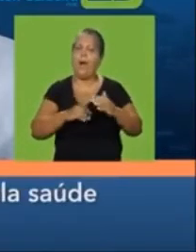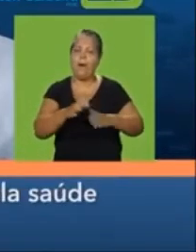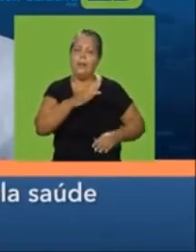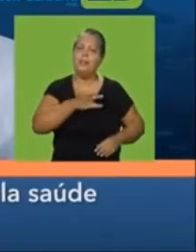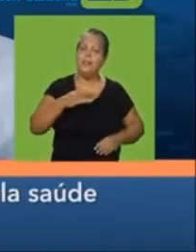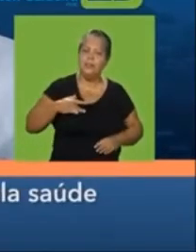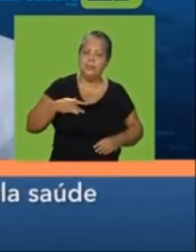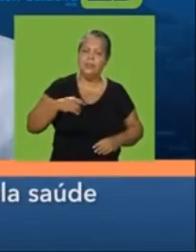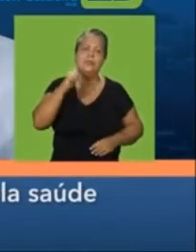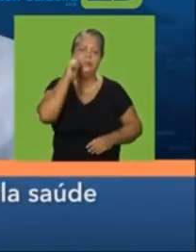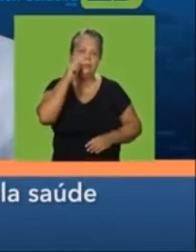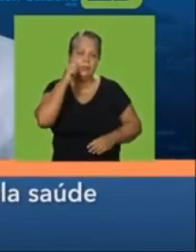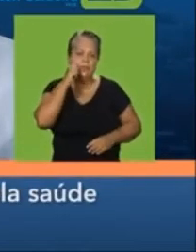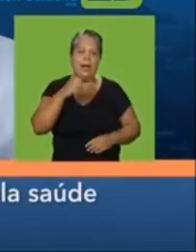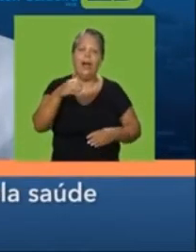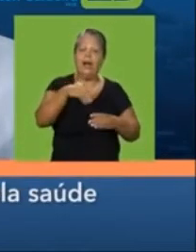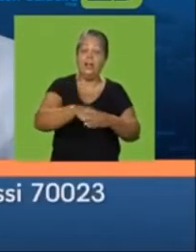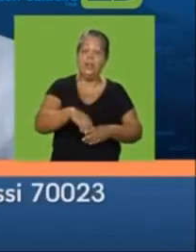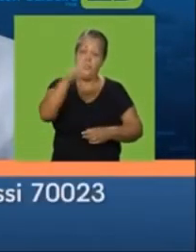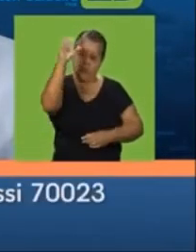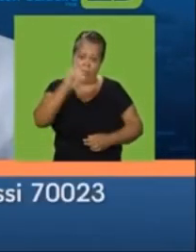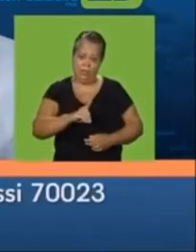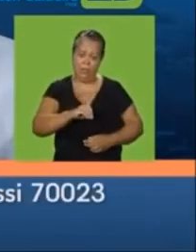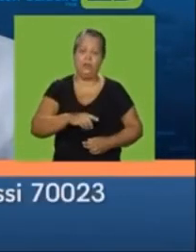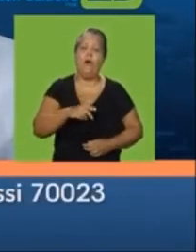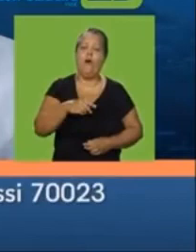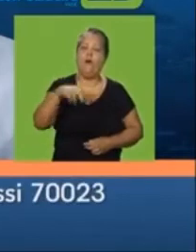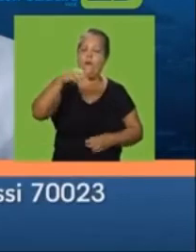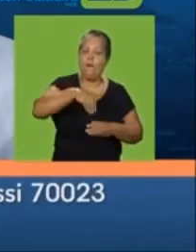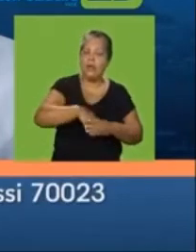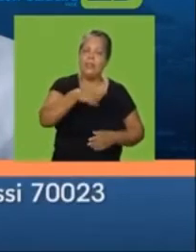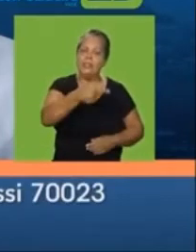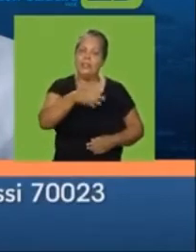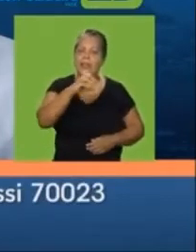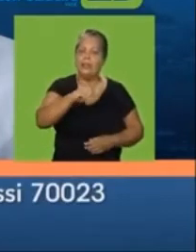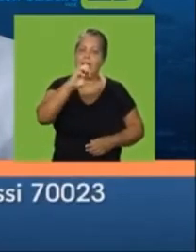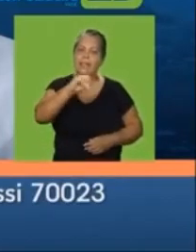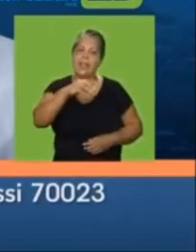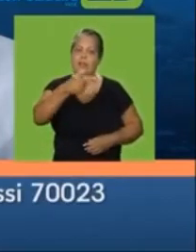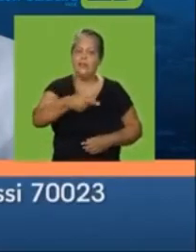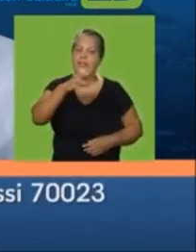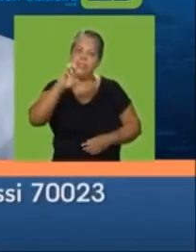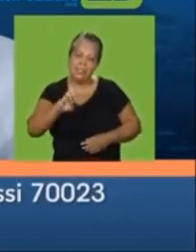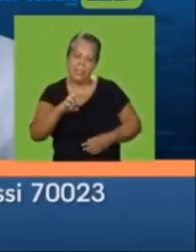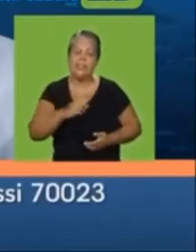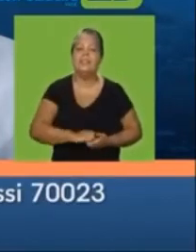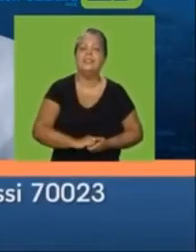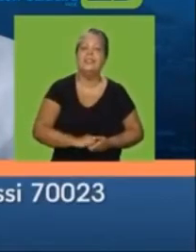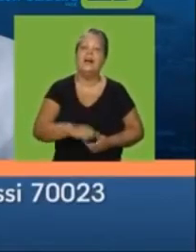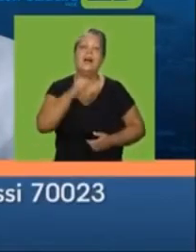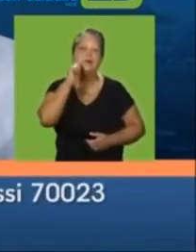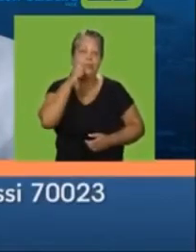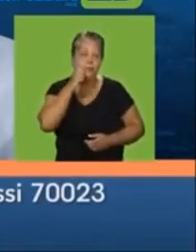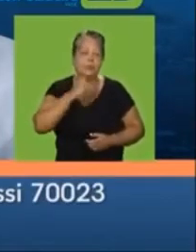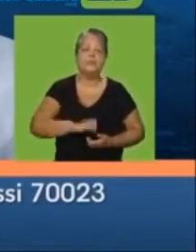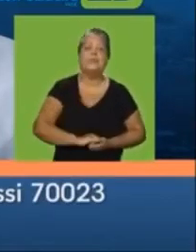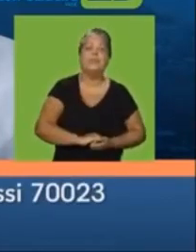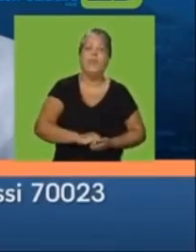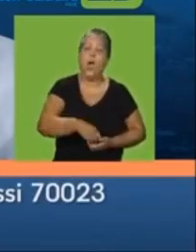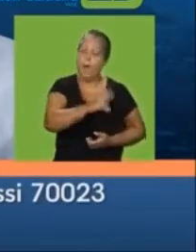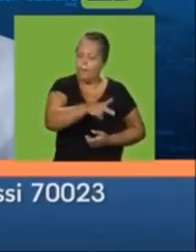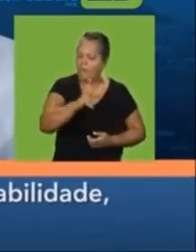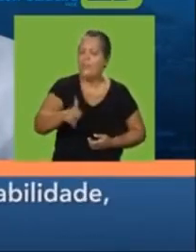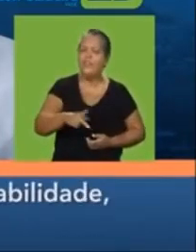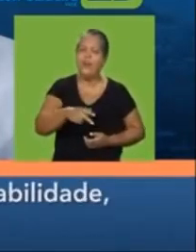capaz, pela saúde junto a Eduardo Paes. Garantias de direito tem nome, vote Aline Barsi, 70023, para prefeito